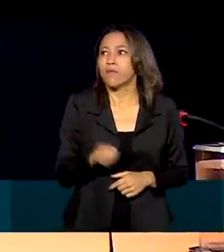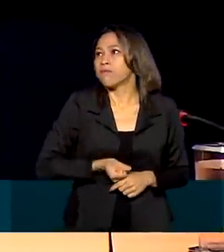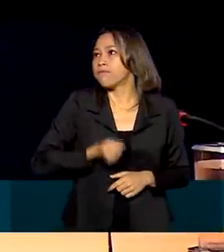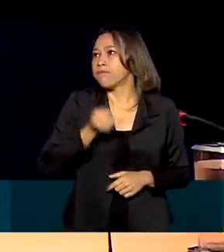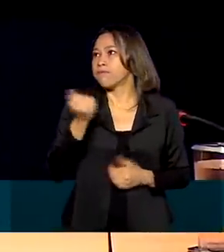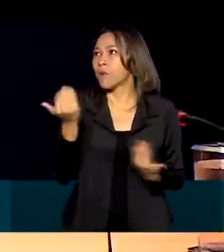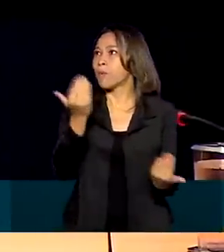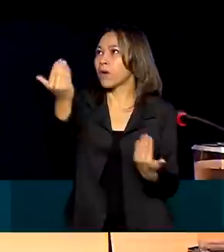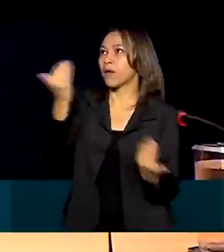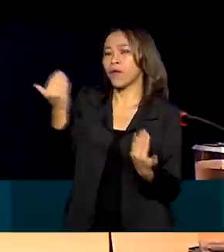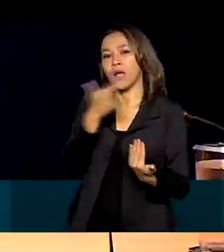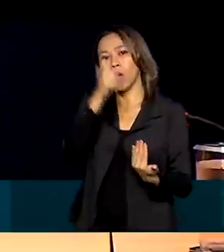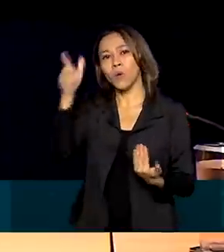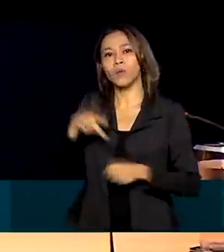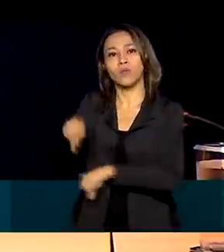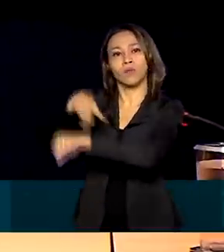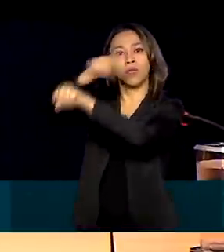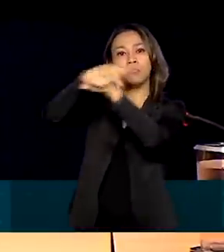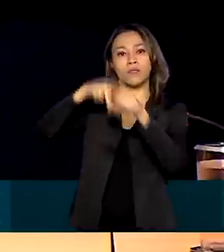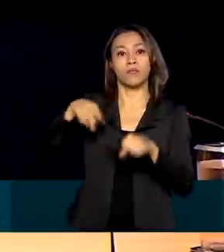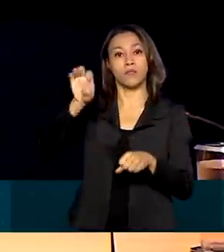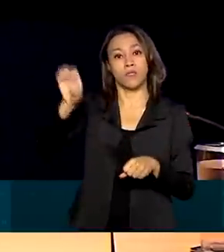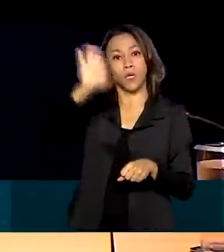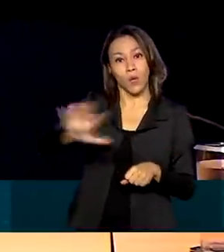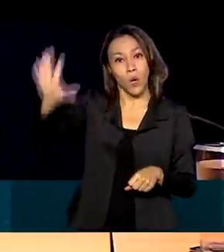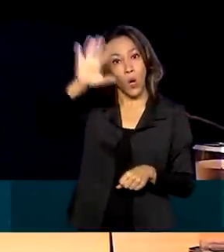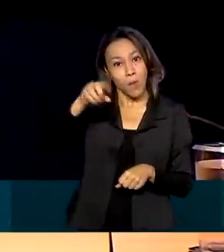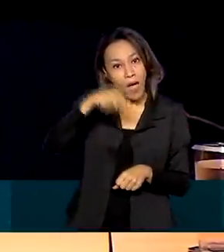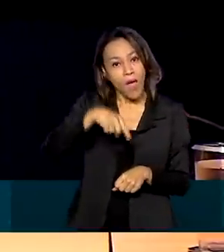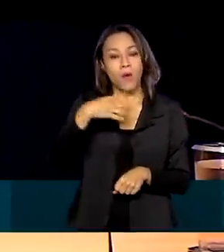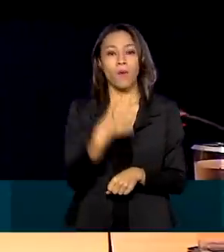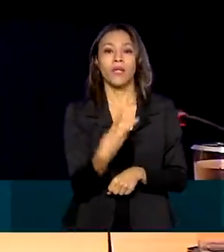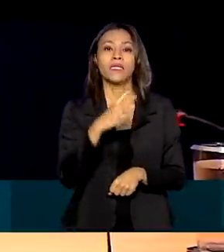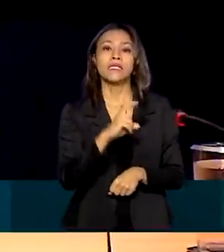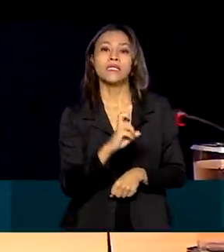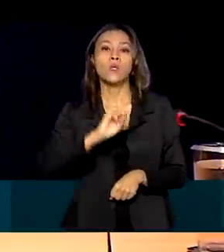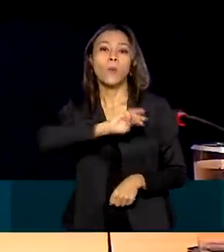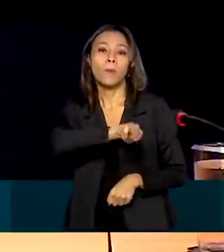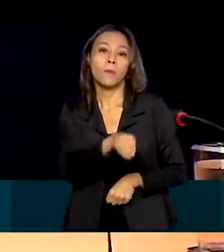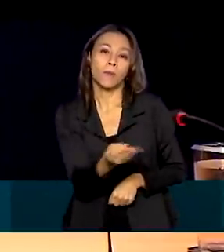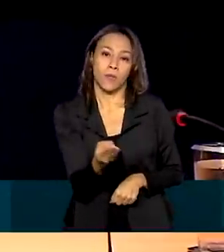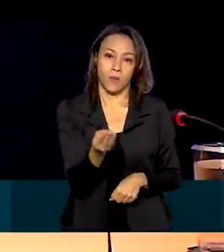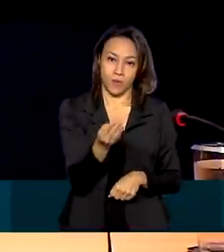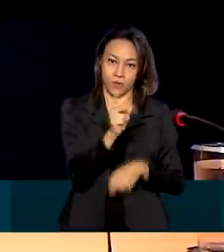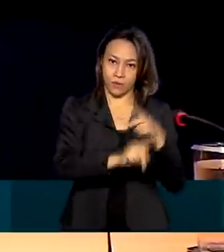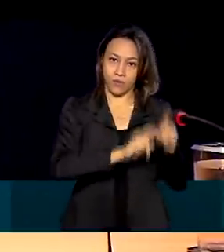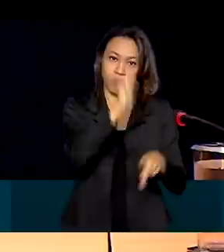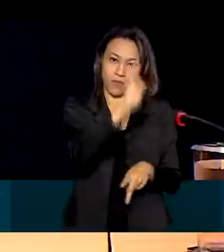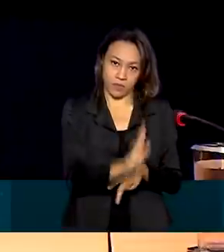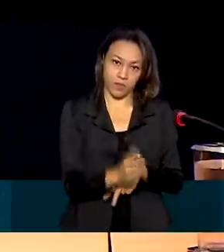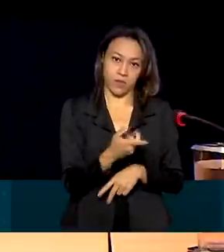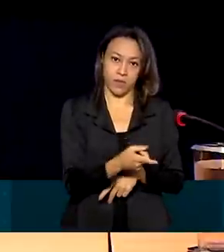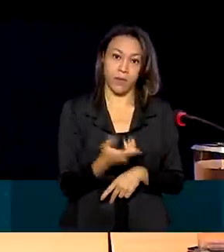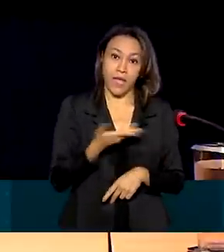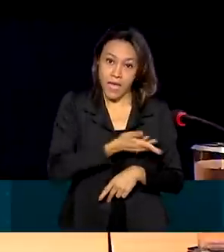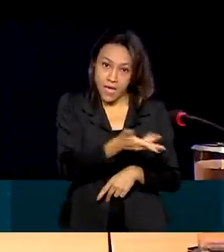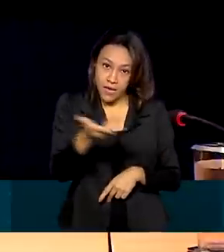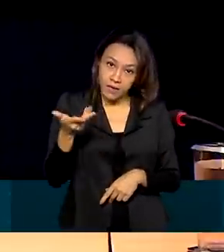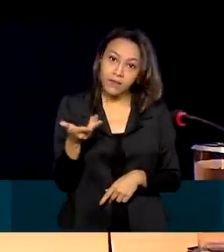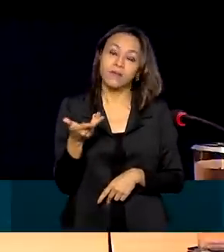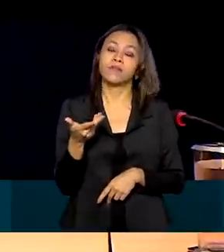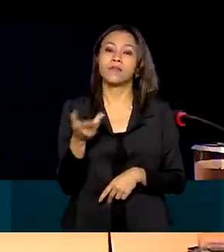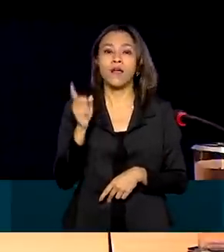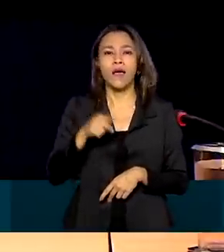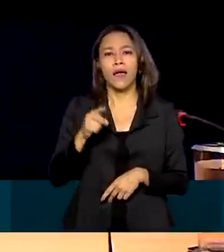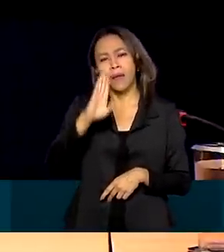Europa. São 45 milhões de brasileiros. A maioria desses pontos, desses gaps que nós temos,